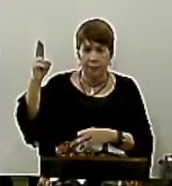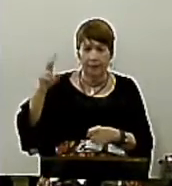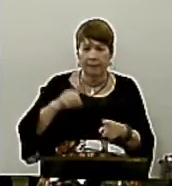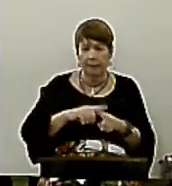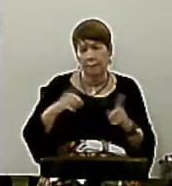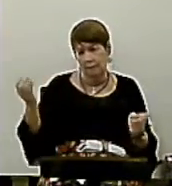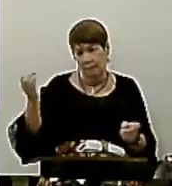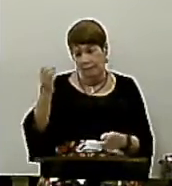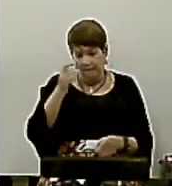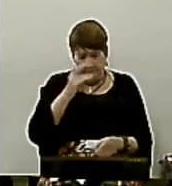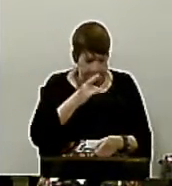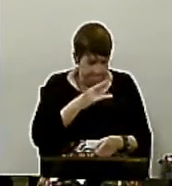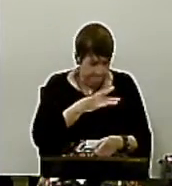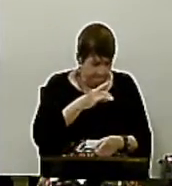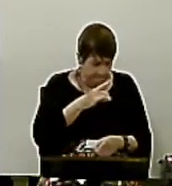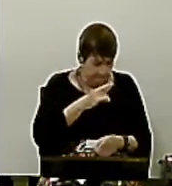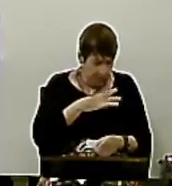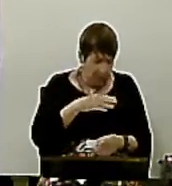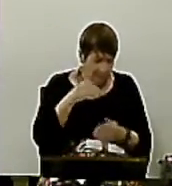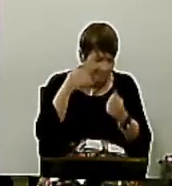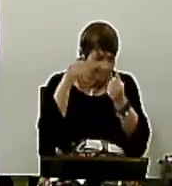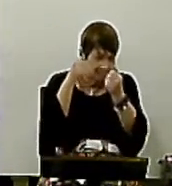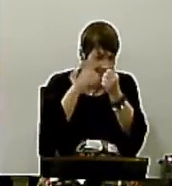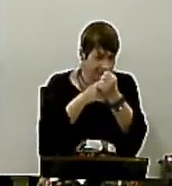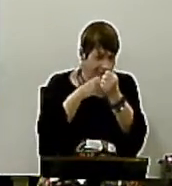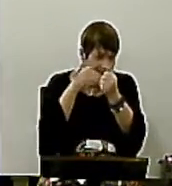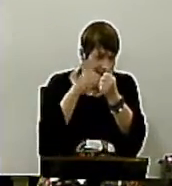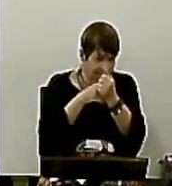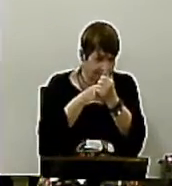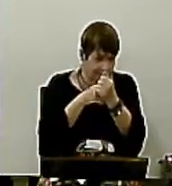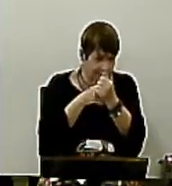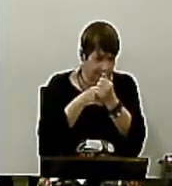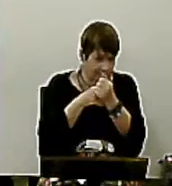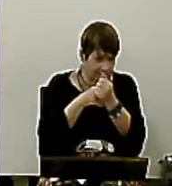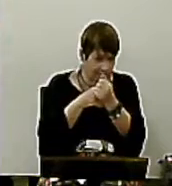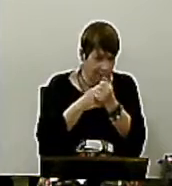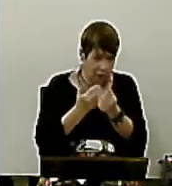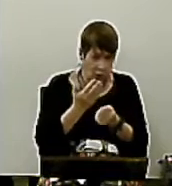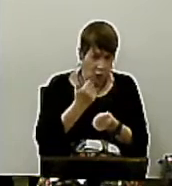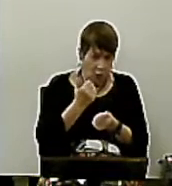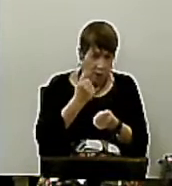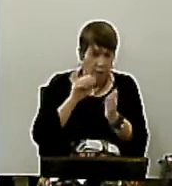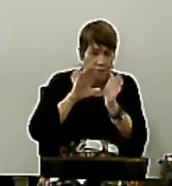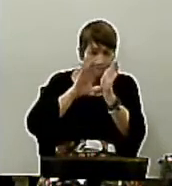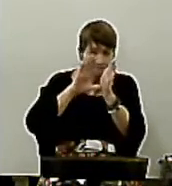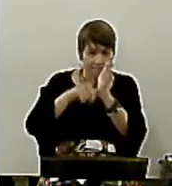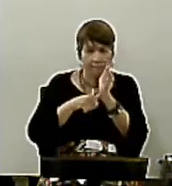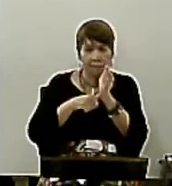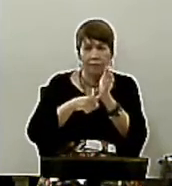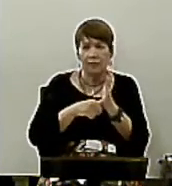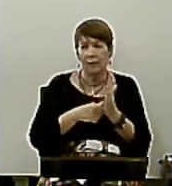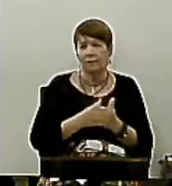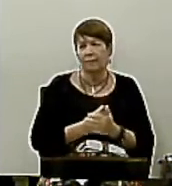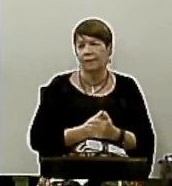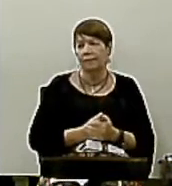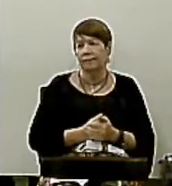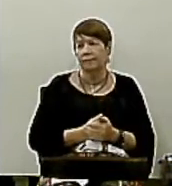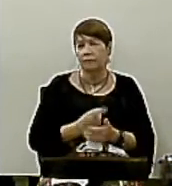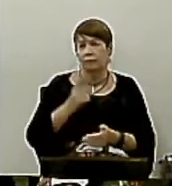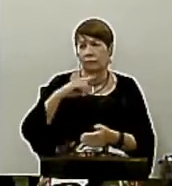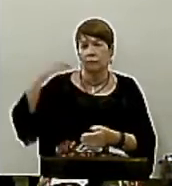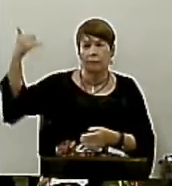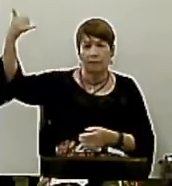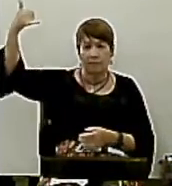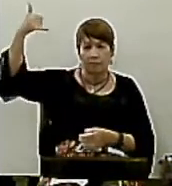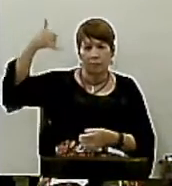Ele estava Escondido Para que A sua comida Não fosse Roubada Então Deus